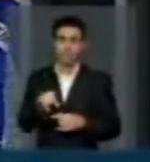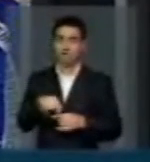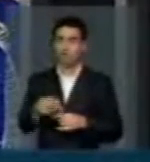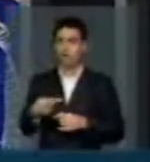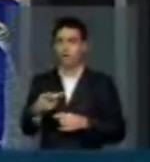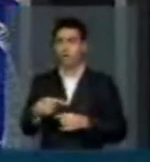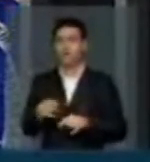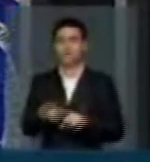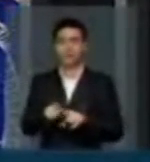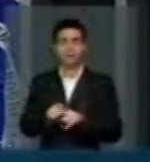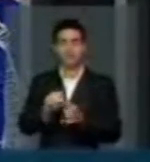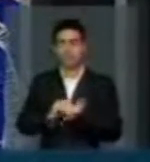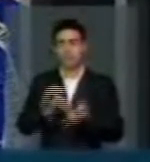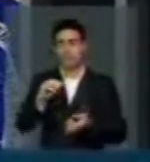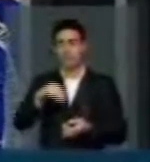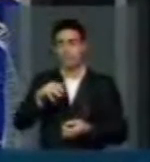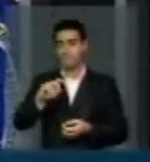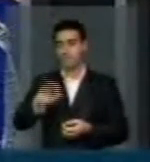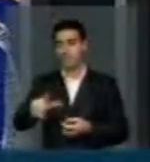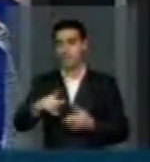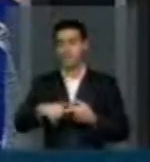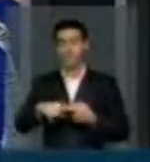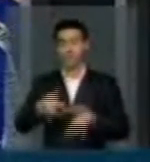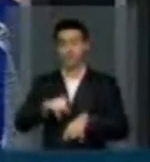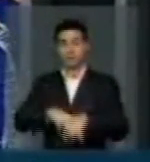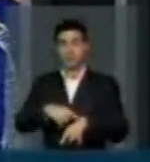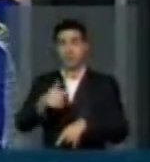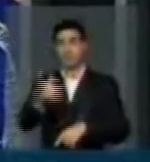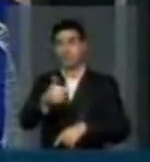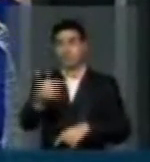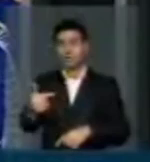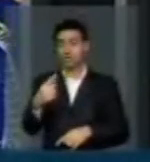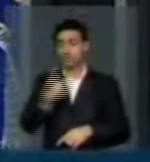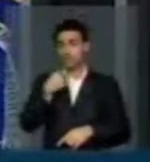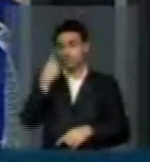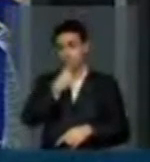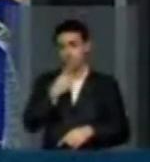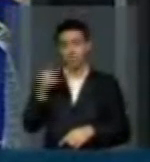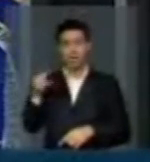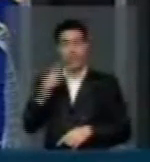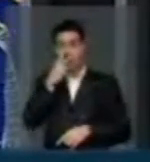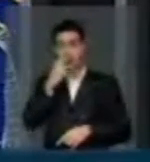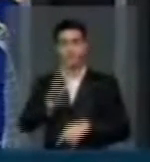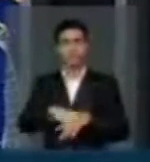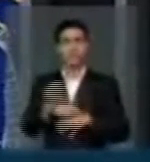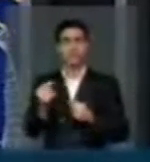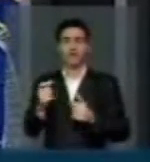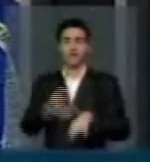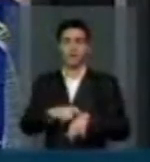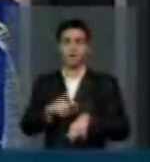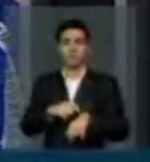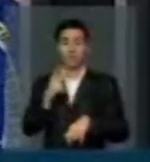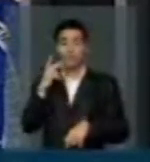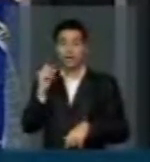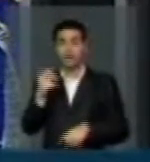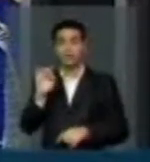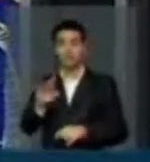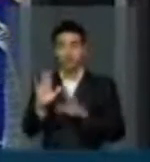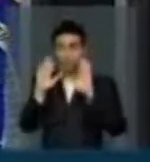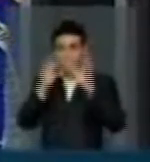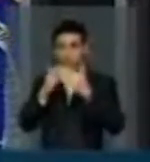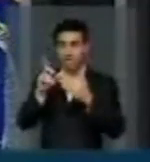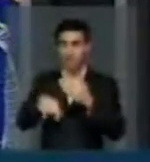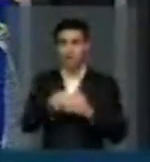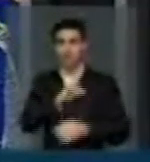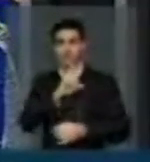e imoral por ser cedido um período de 22 horas, o que ela acha que é muito tempo para tratar somente de religião.